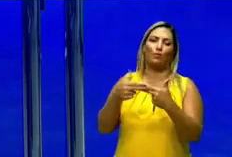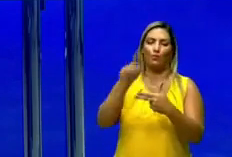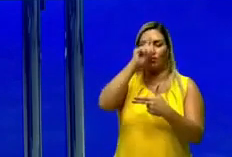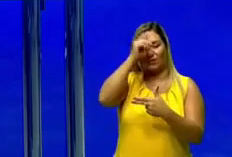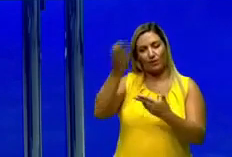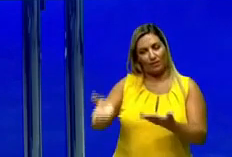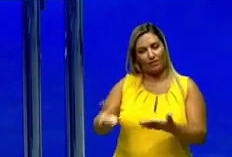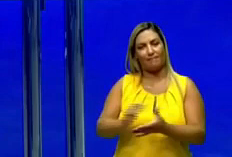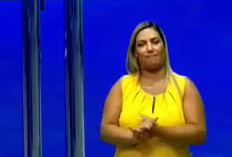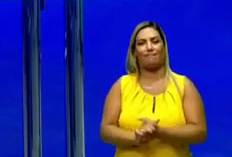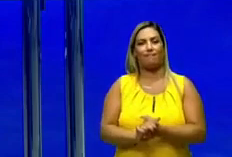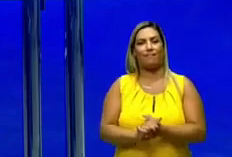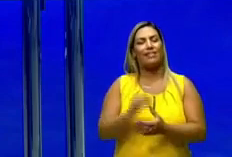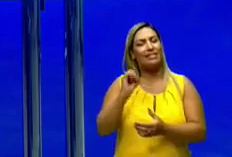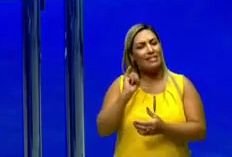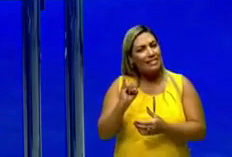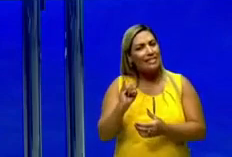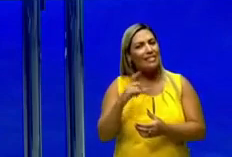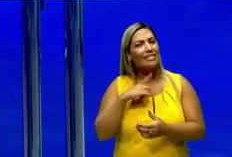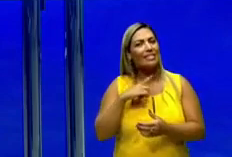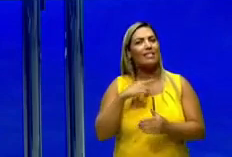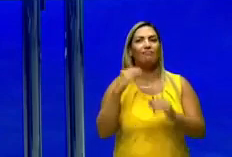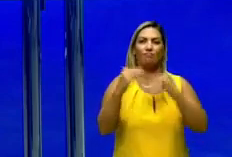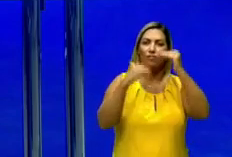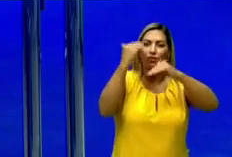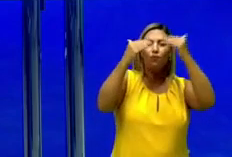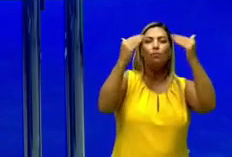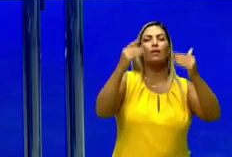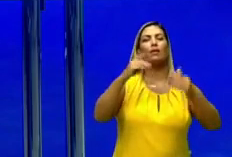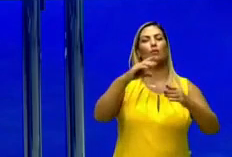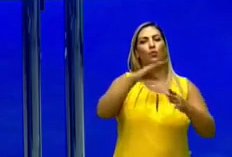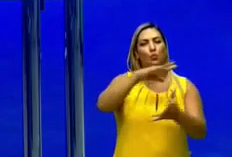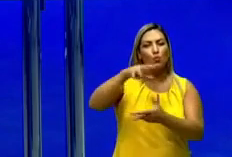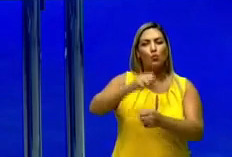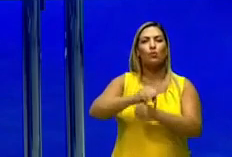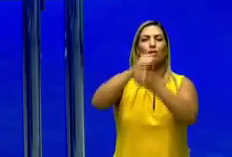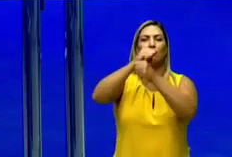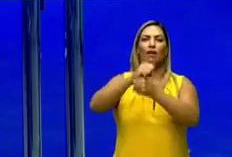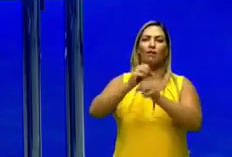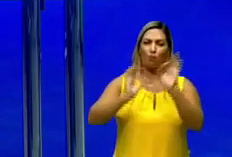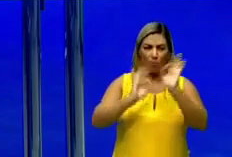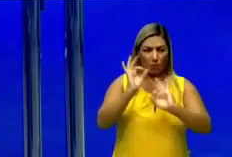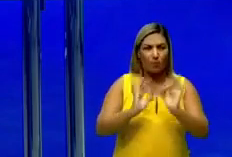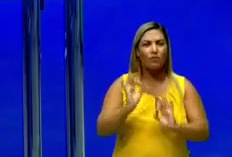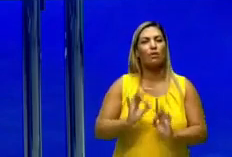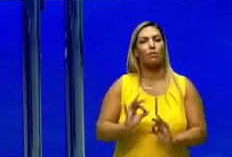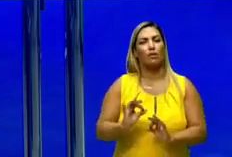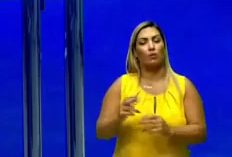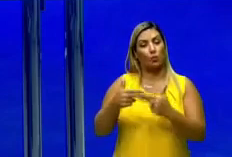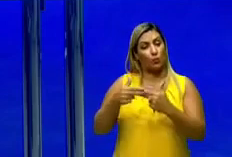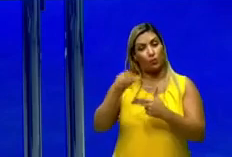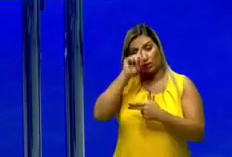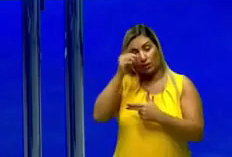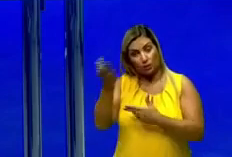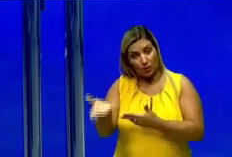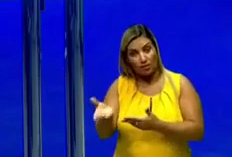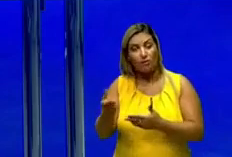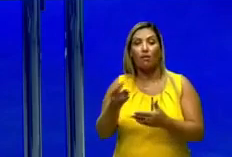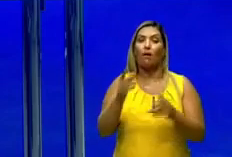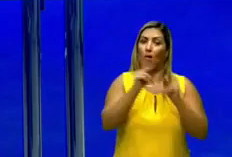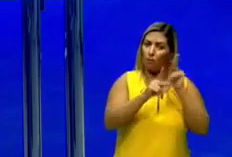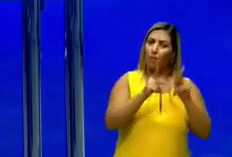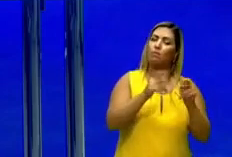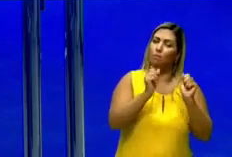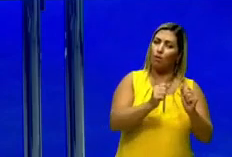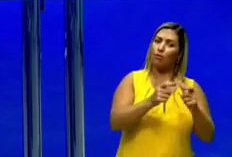Se existir um desenvolvimento sustentável, ou seja, o planejamento para o uso desses recursos, a população pode